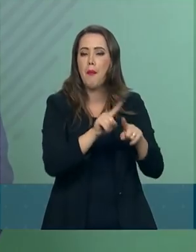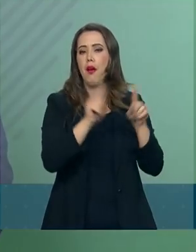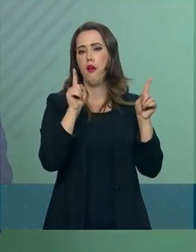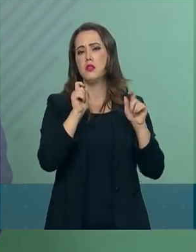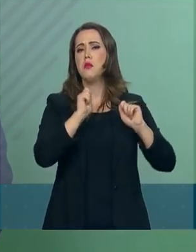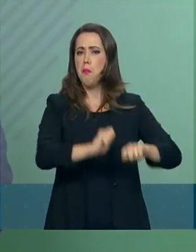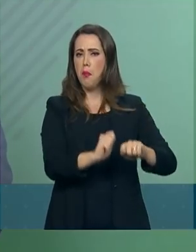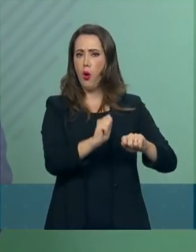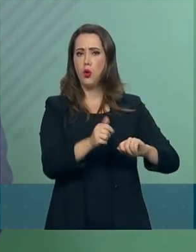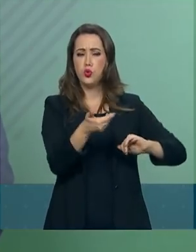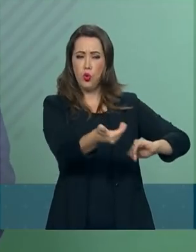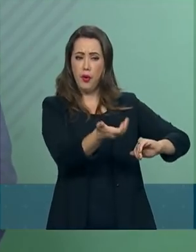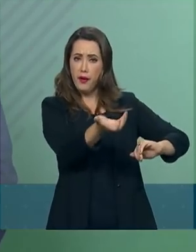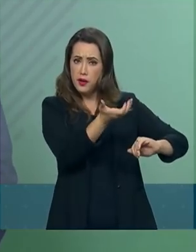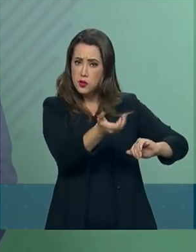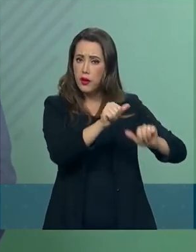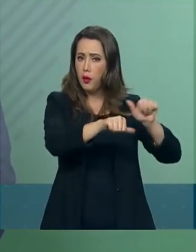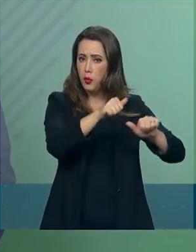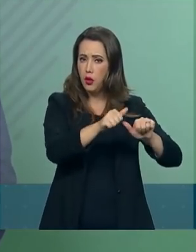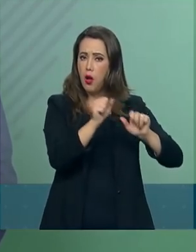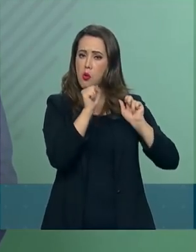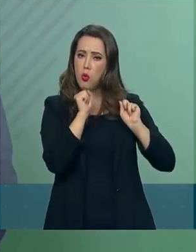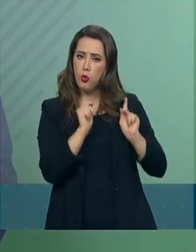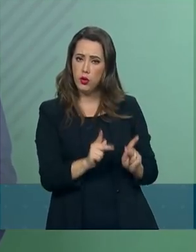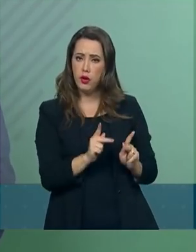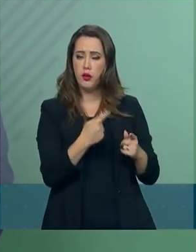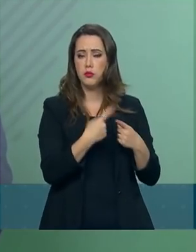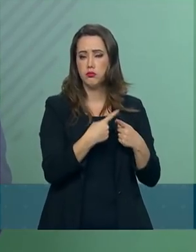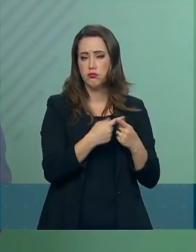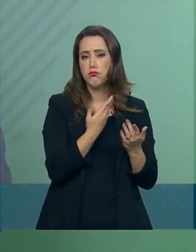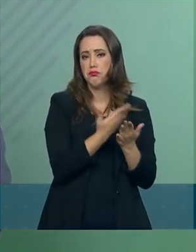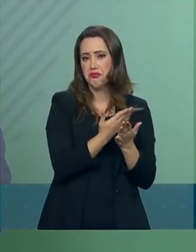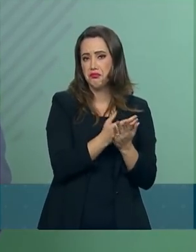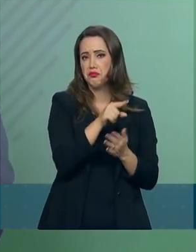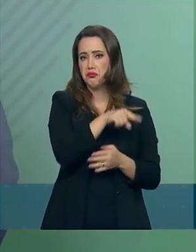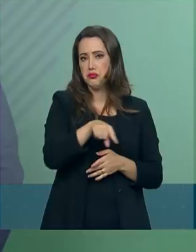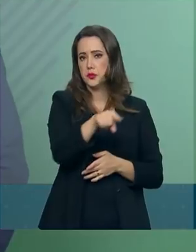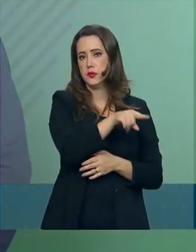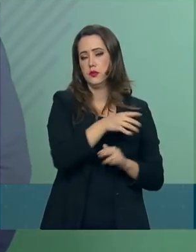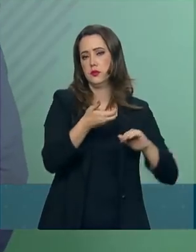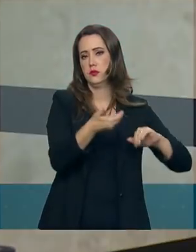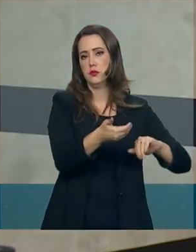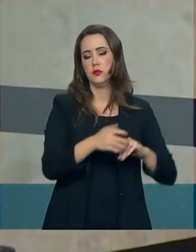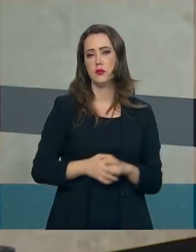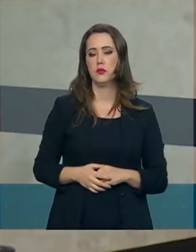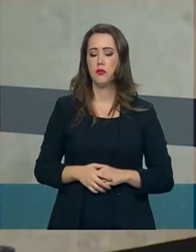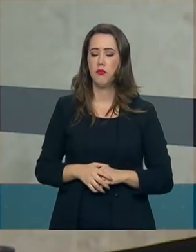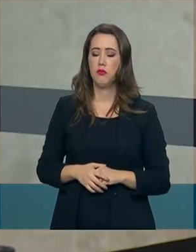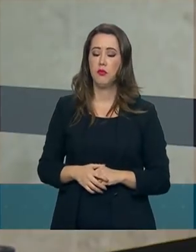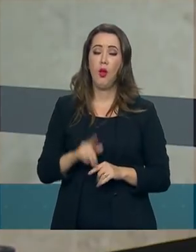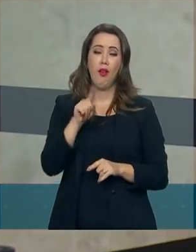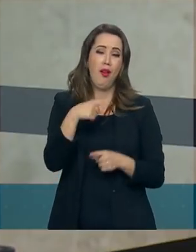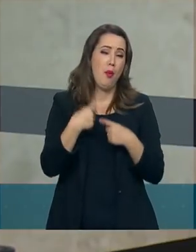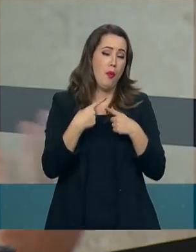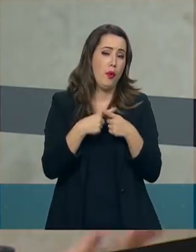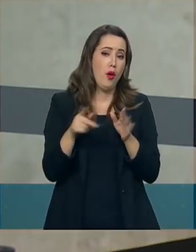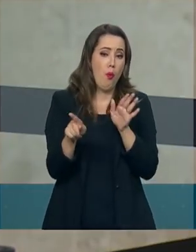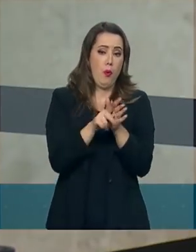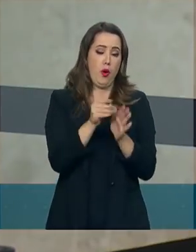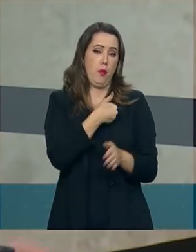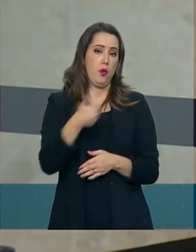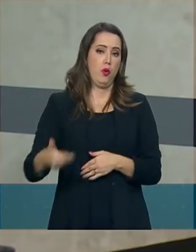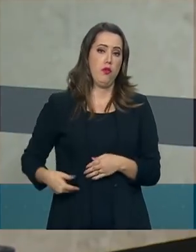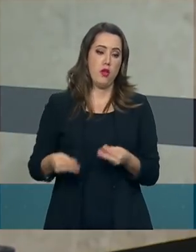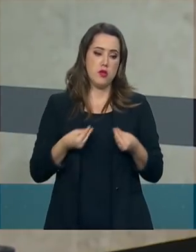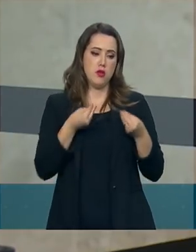haver, naturalmente, essas modificações, fruto de um trabalho dos nossos congressistas. É que o próprio governo, inicialmente, mandou a